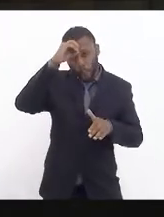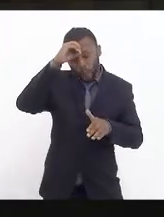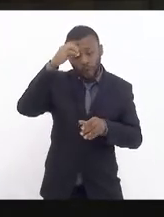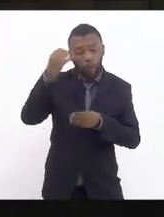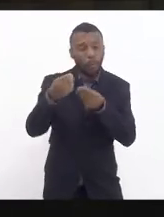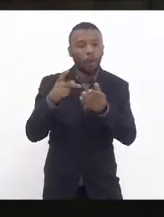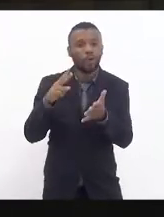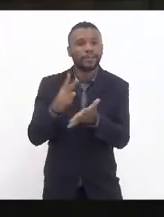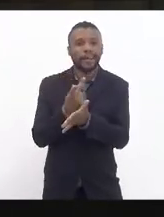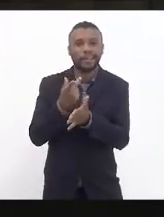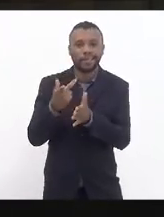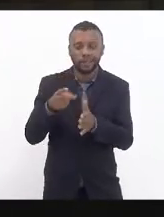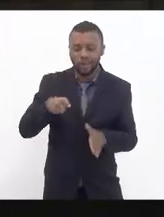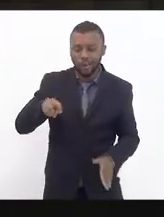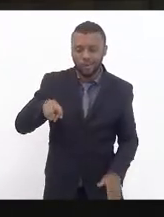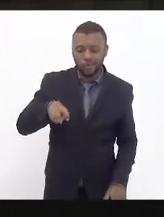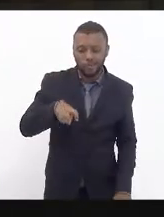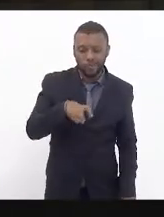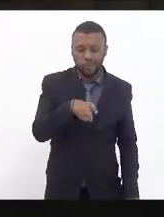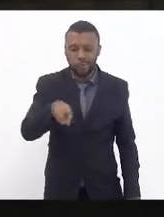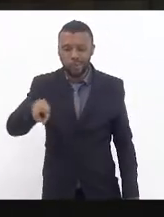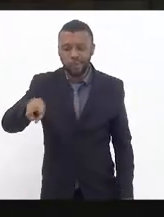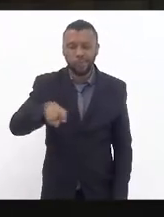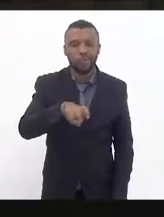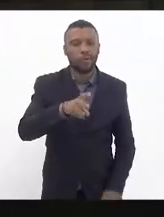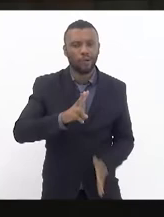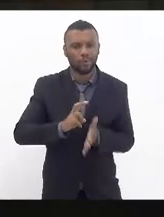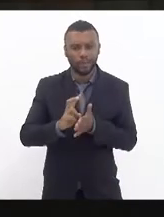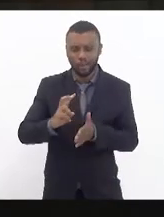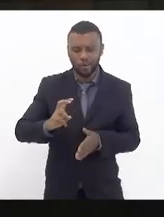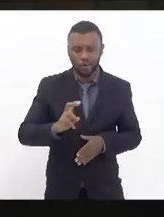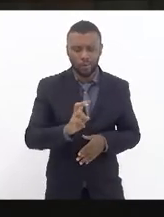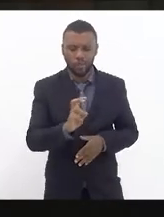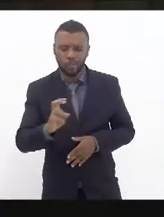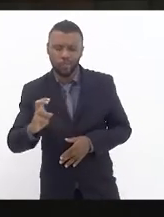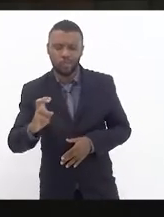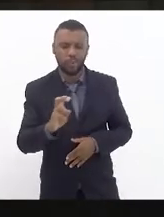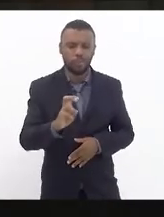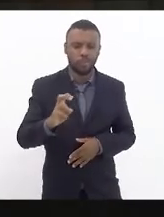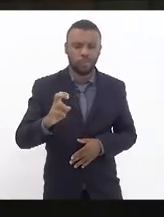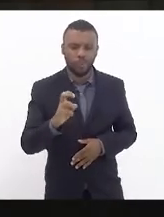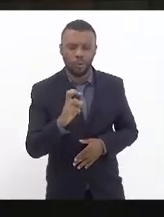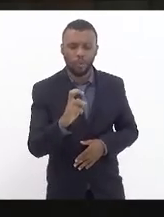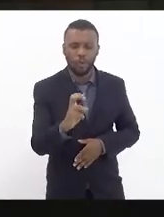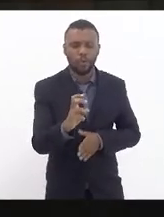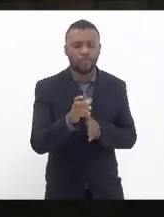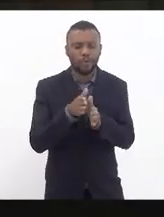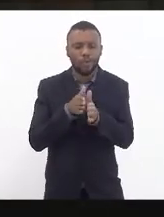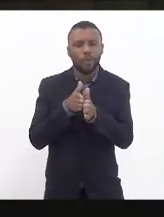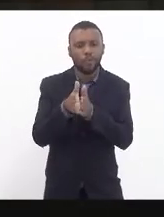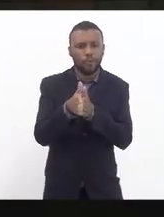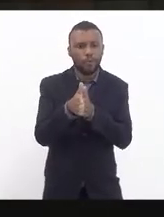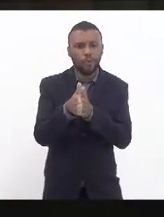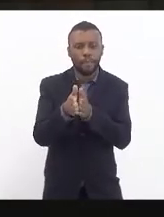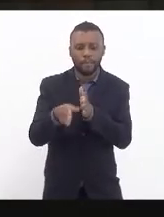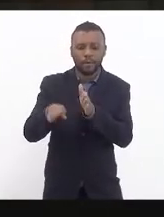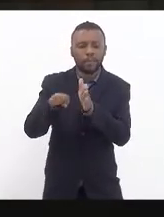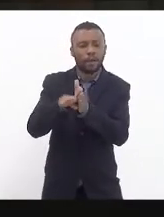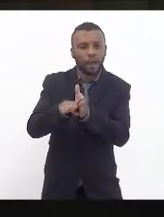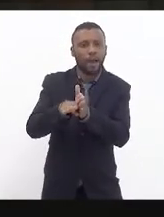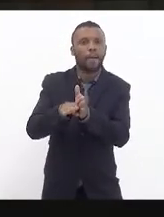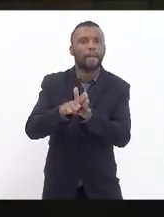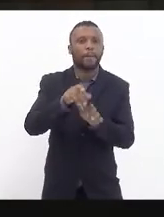aí o trem joga para um lado e para o outro até ele entrar na posição certa para o desembarque na central do Brasil